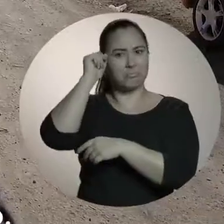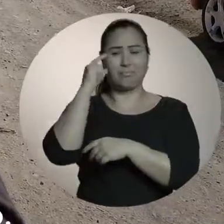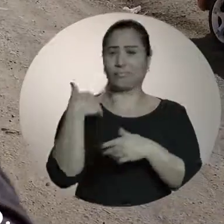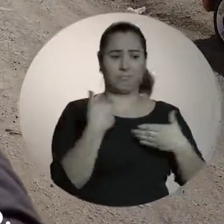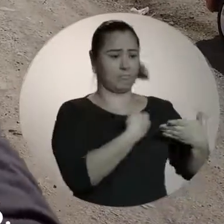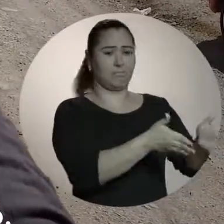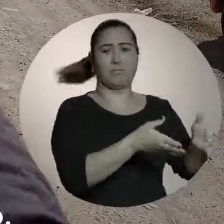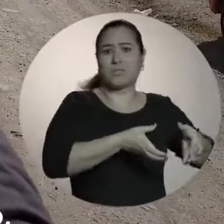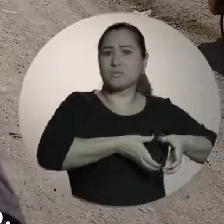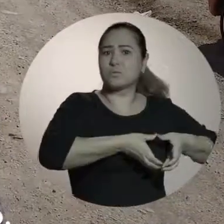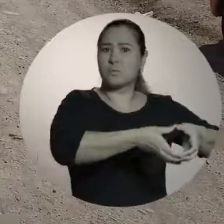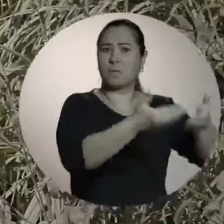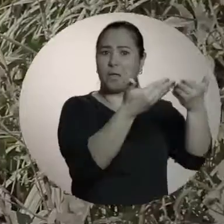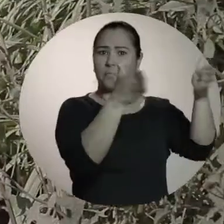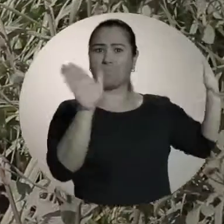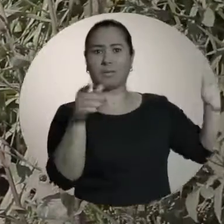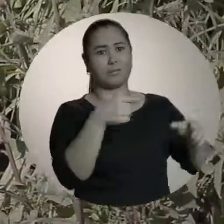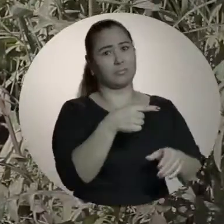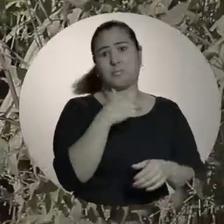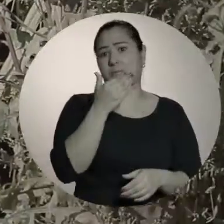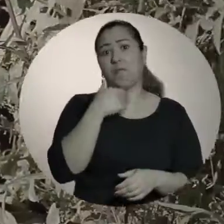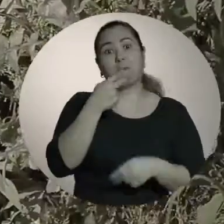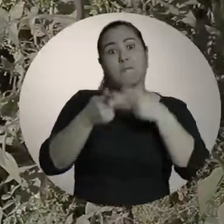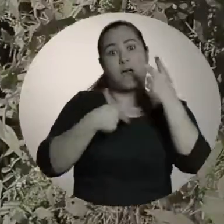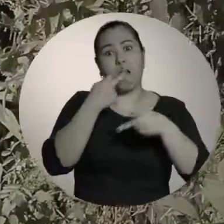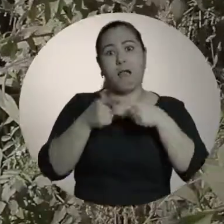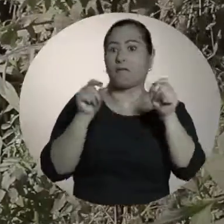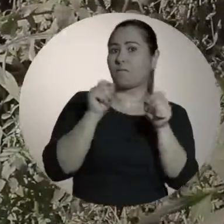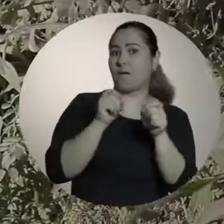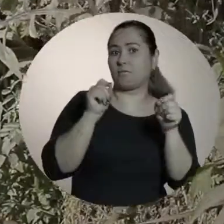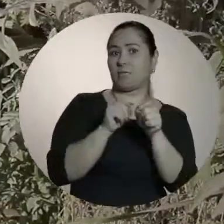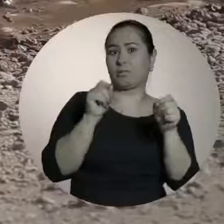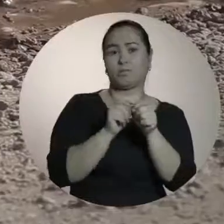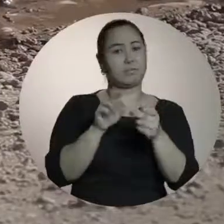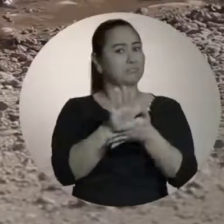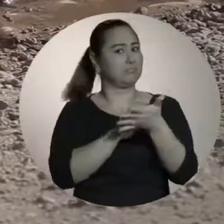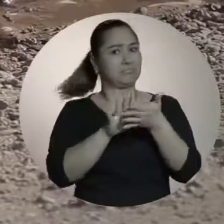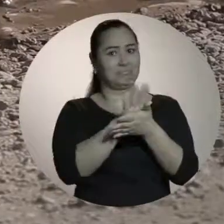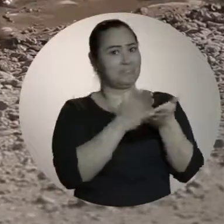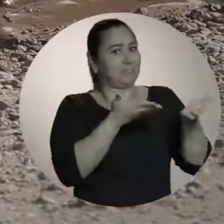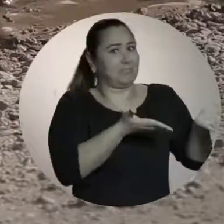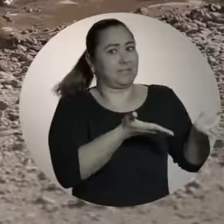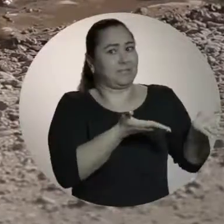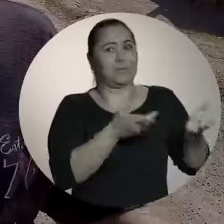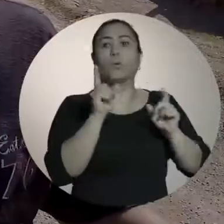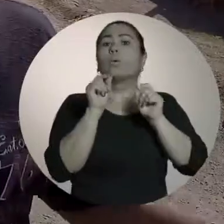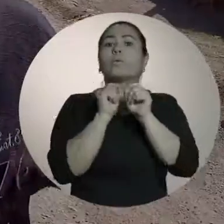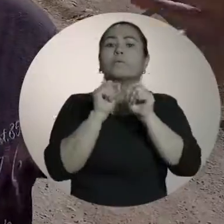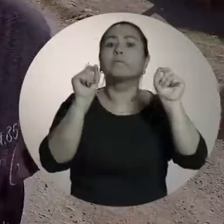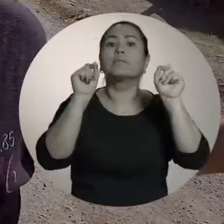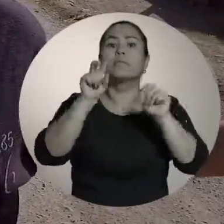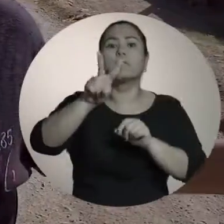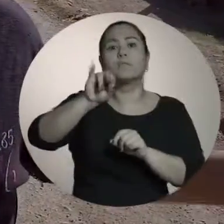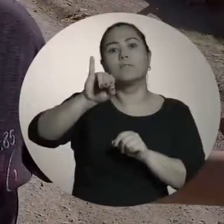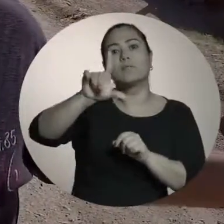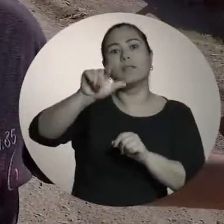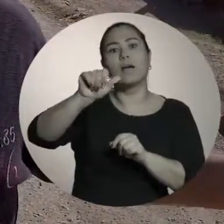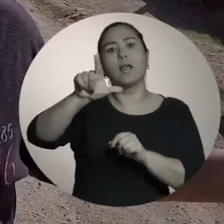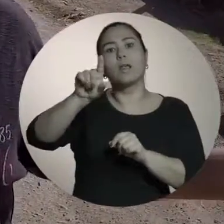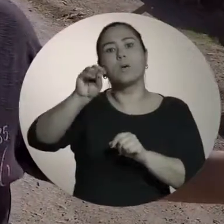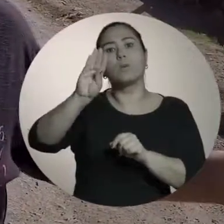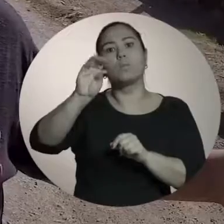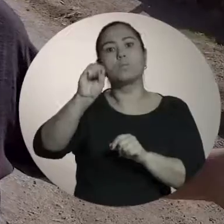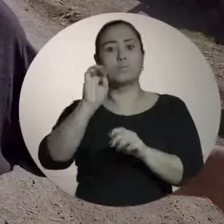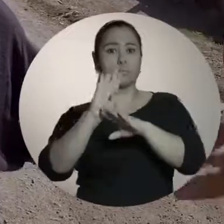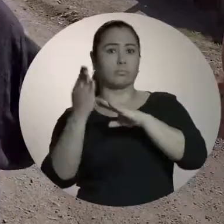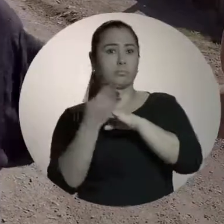jogado na rua, né? Um esgoto aí, ó. Então não adianta falar, né, que temos fazenda, fazenda e não fazem nada, né, cara? O que fizeram aqui pelo Vila Lobos nos últimos 12 anos?